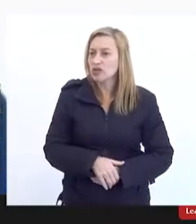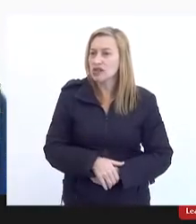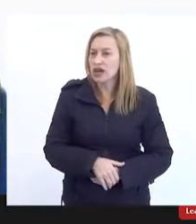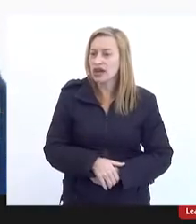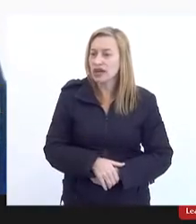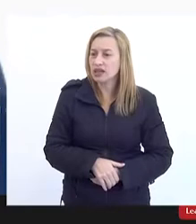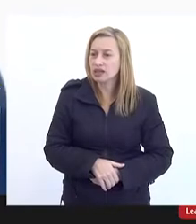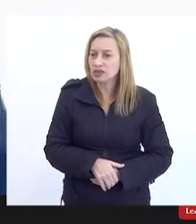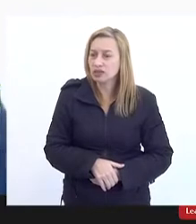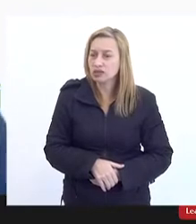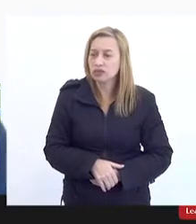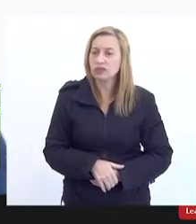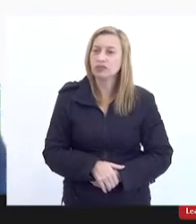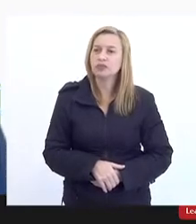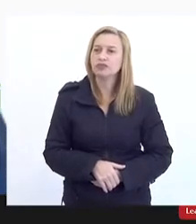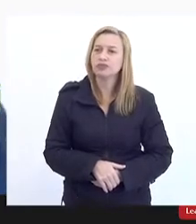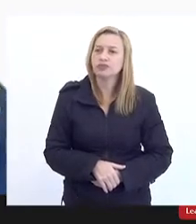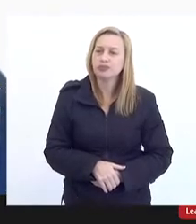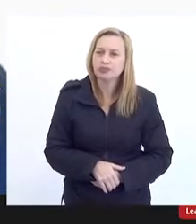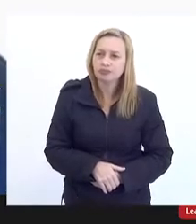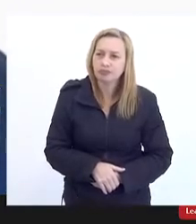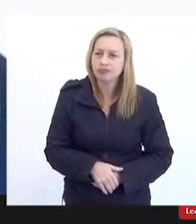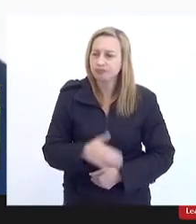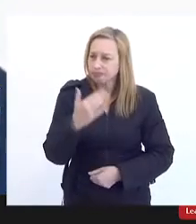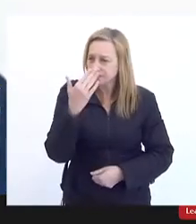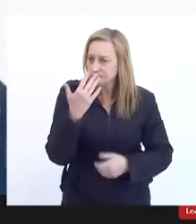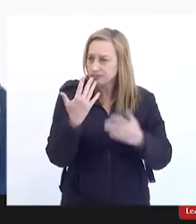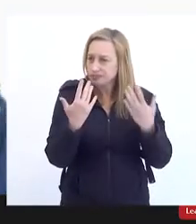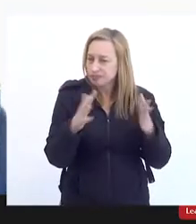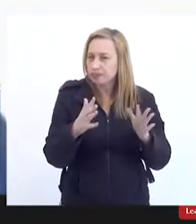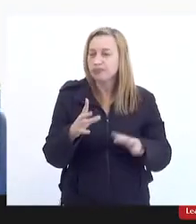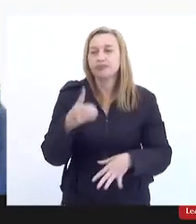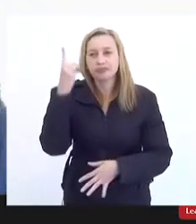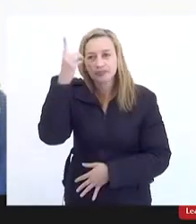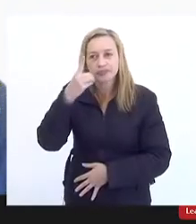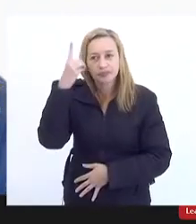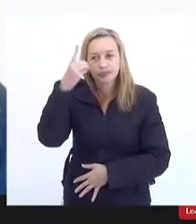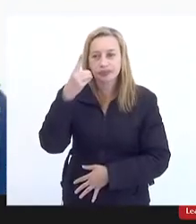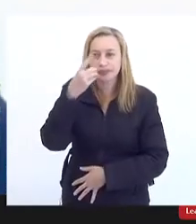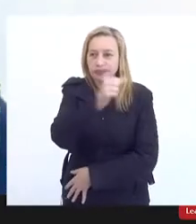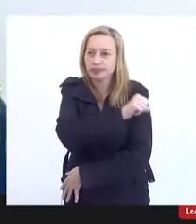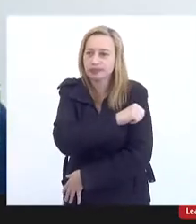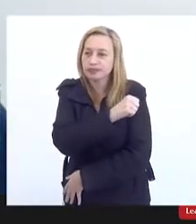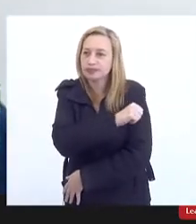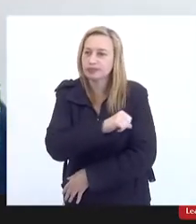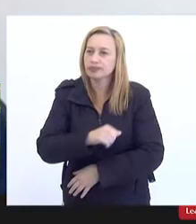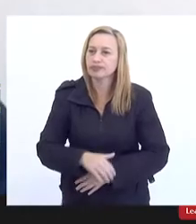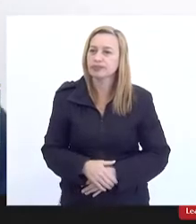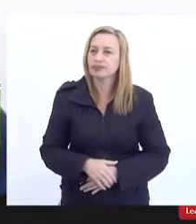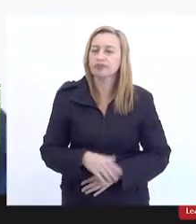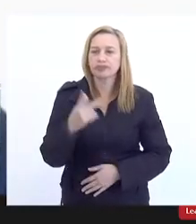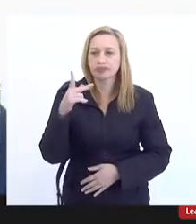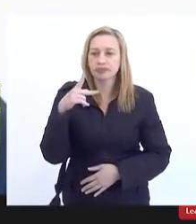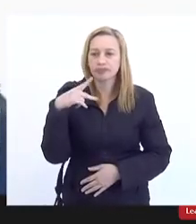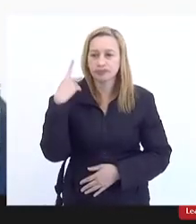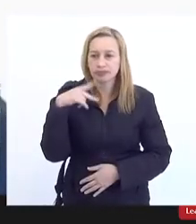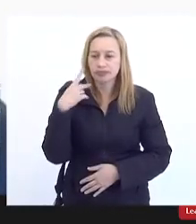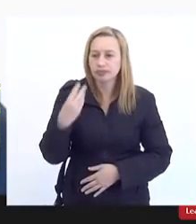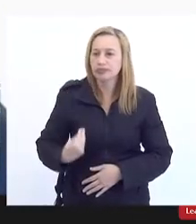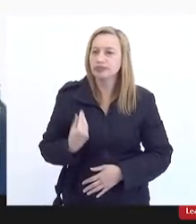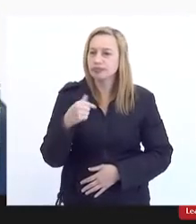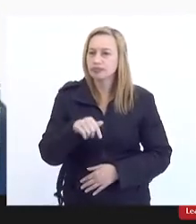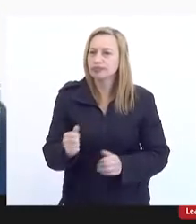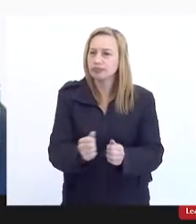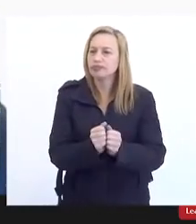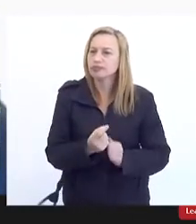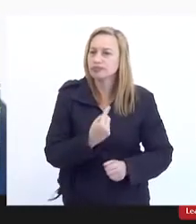deputadas Dani Monteiro e Mônica Francisco cumprimentar a deputada enfermeira Regiane demais parlamentares presentes aqui conosco